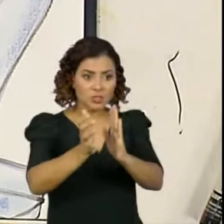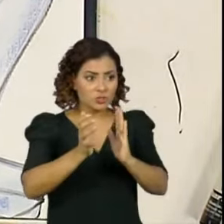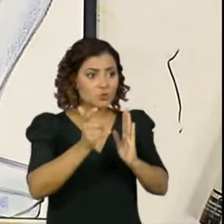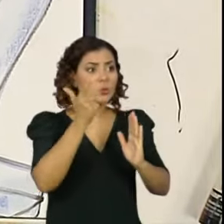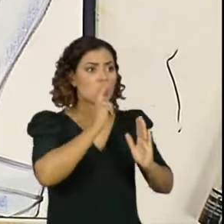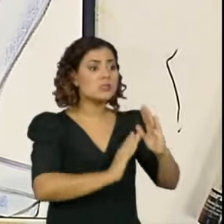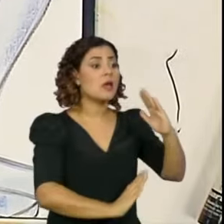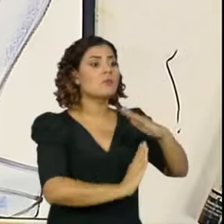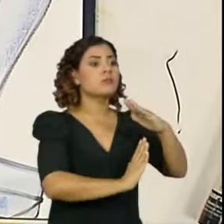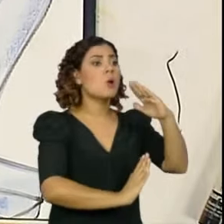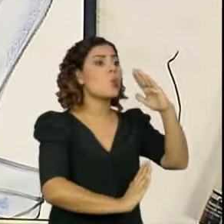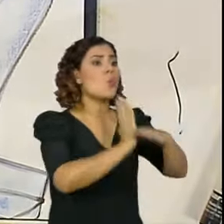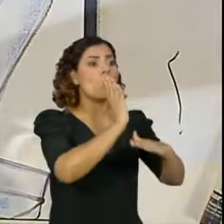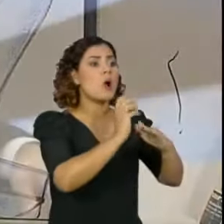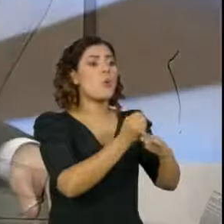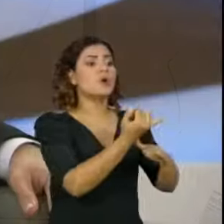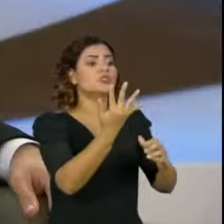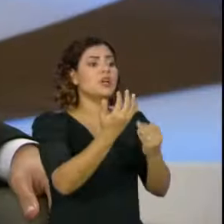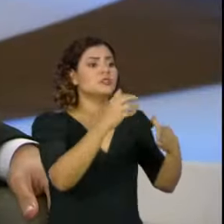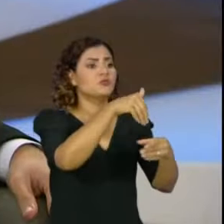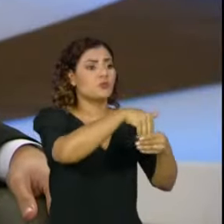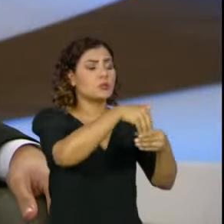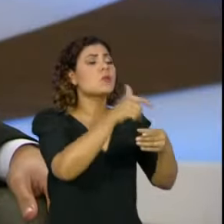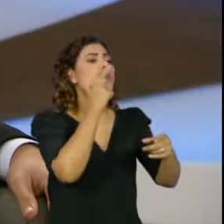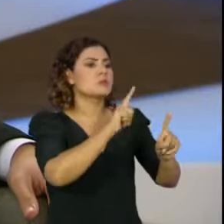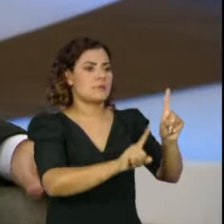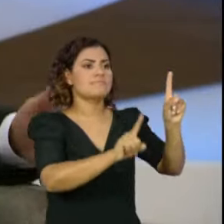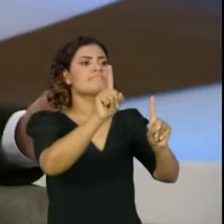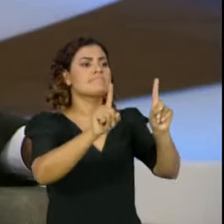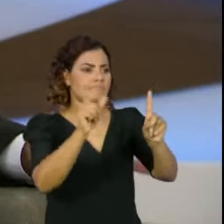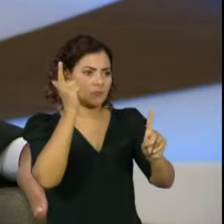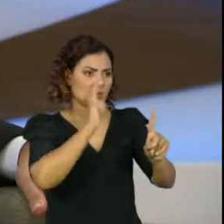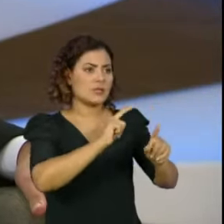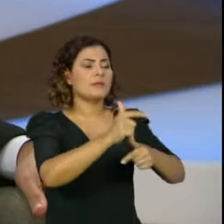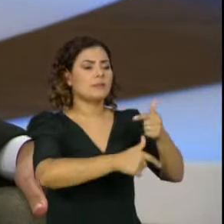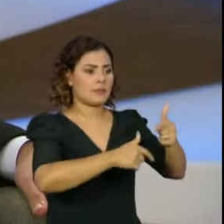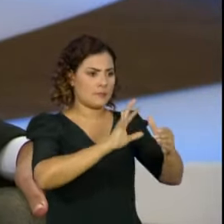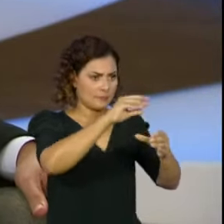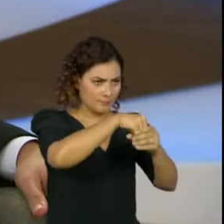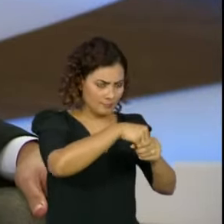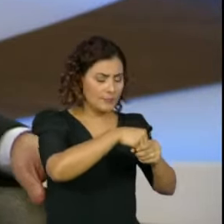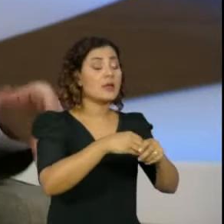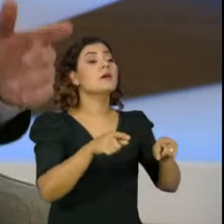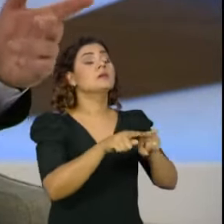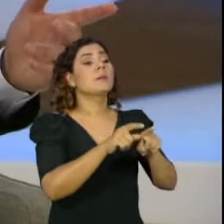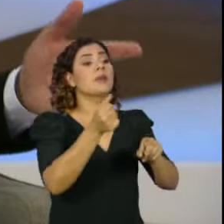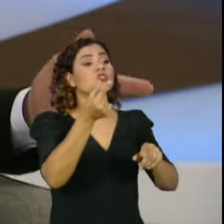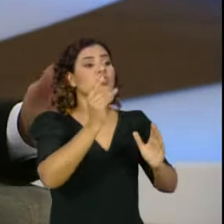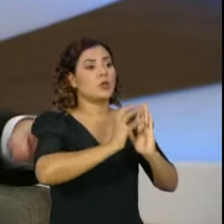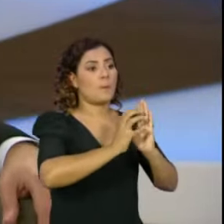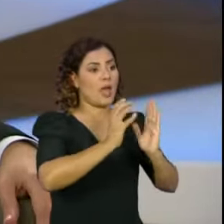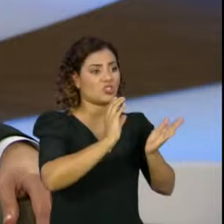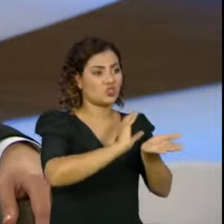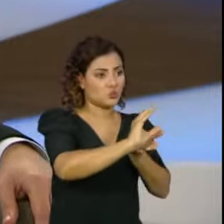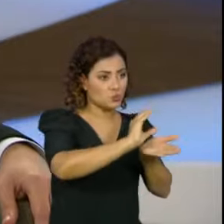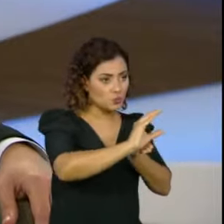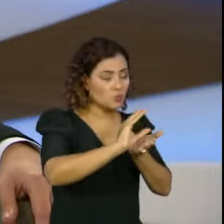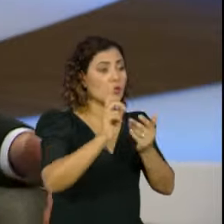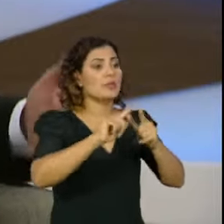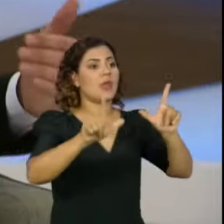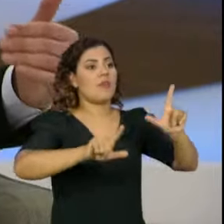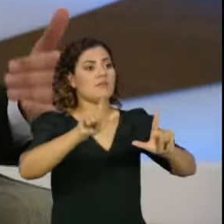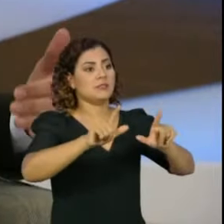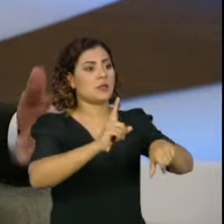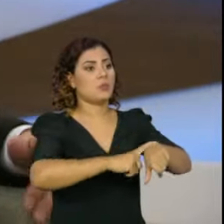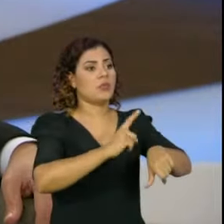atinjam determinadas cifras de votação é que possam ter funcionamento parlamentar, acesso a fundo partidário, acesso a tempo de televisão,